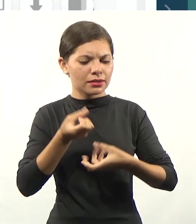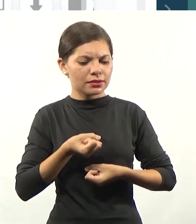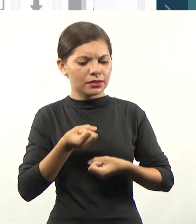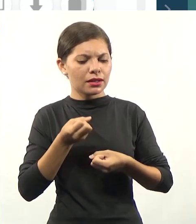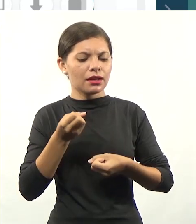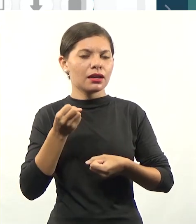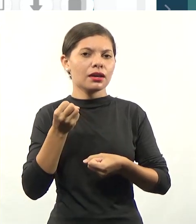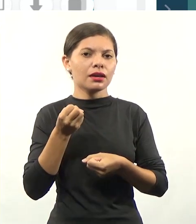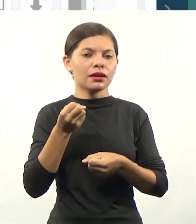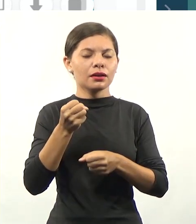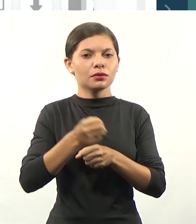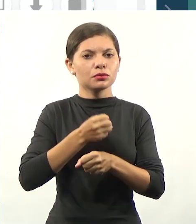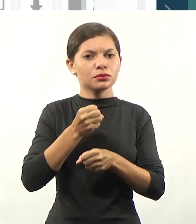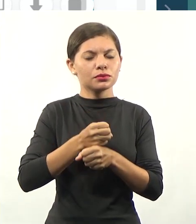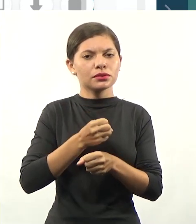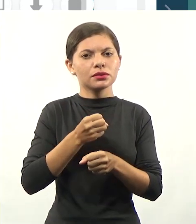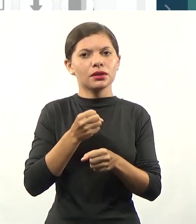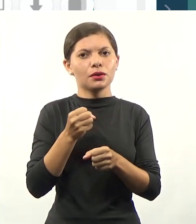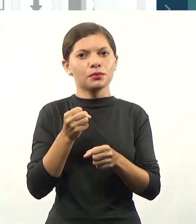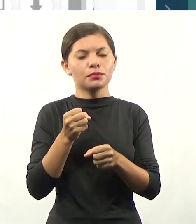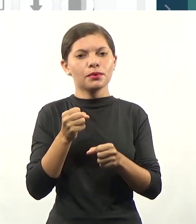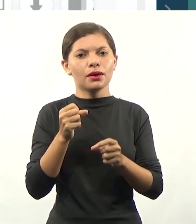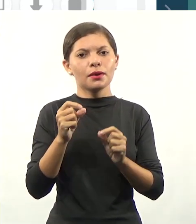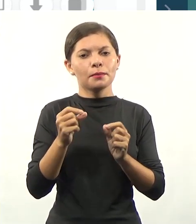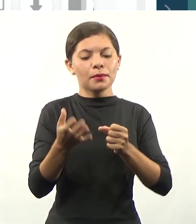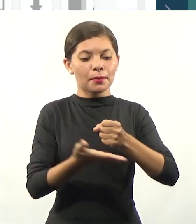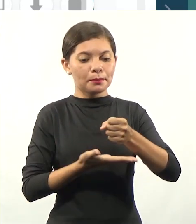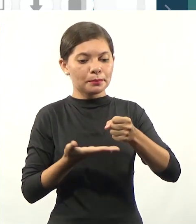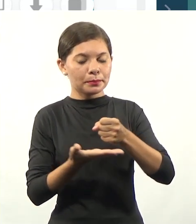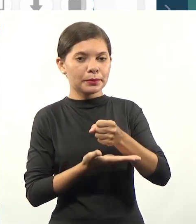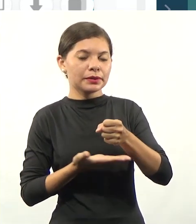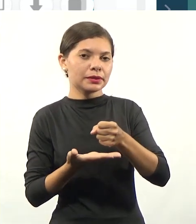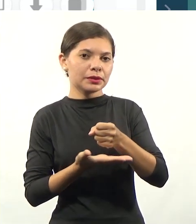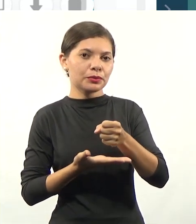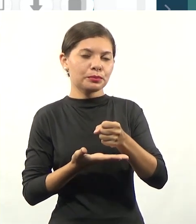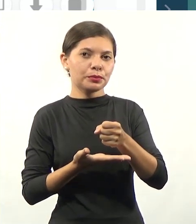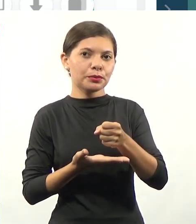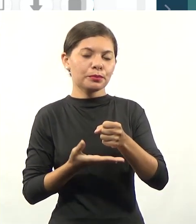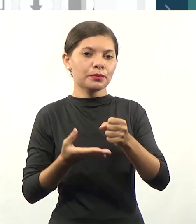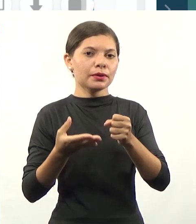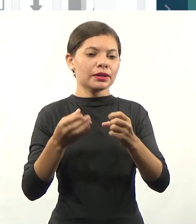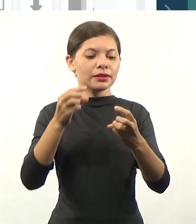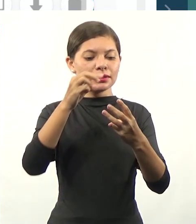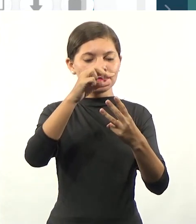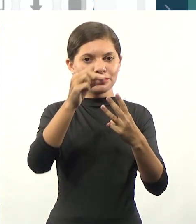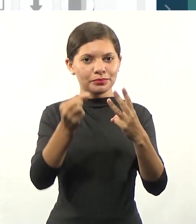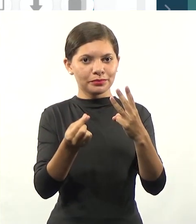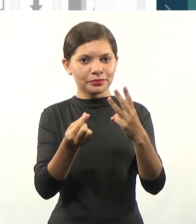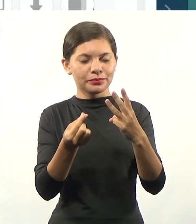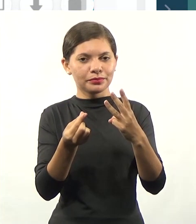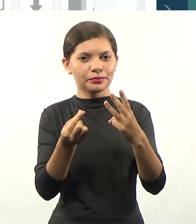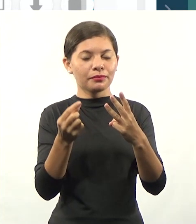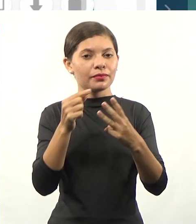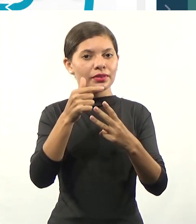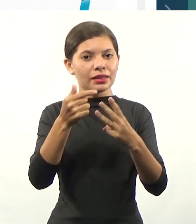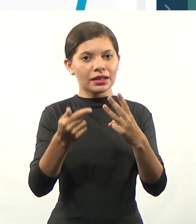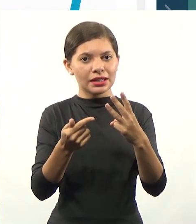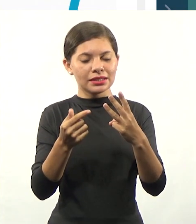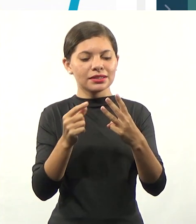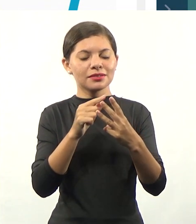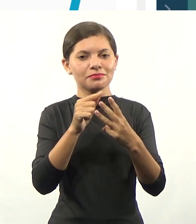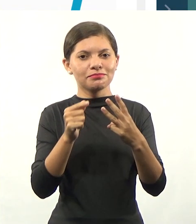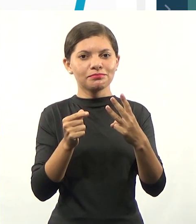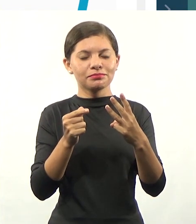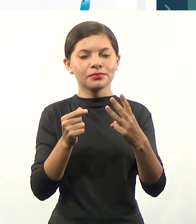construção, e obedecerão ao princípio da indissociabilidade entre ensino, pesquisa e extensão. Esse é o